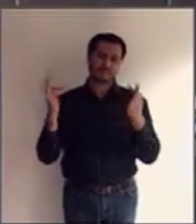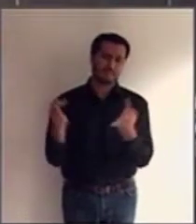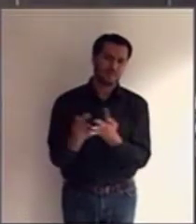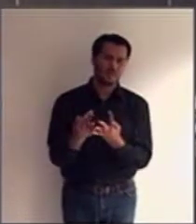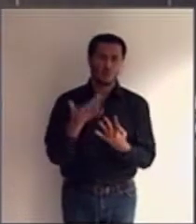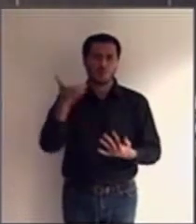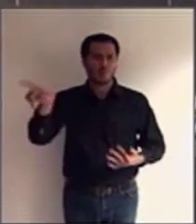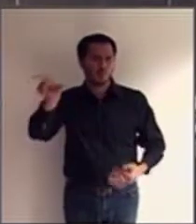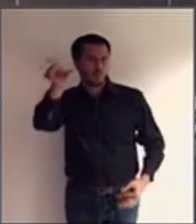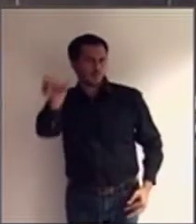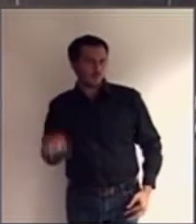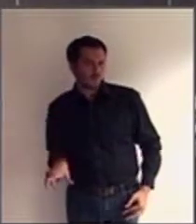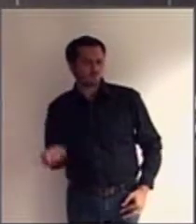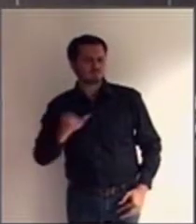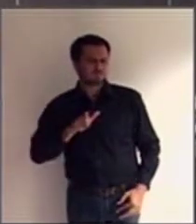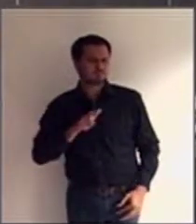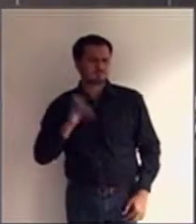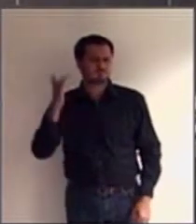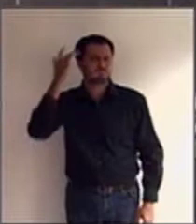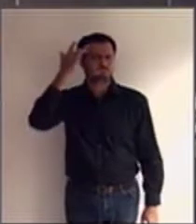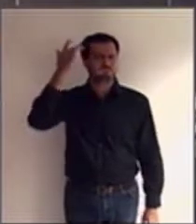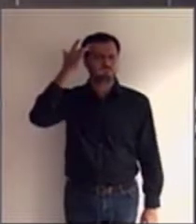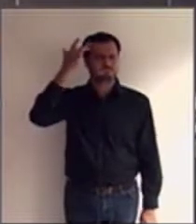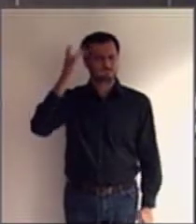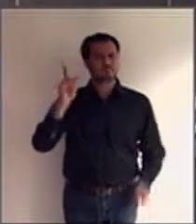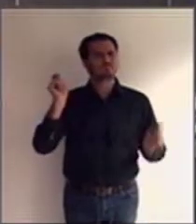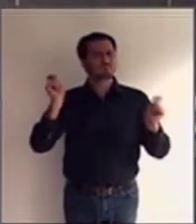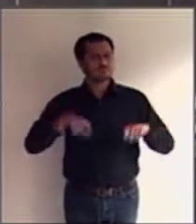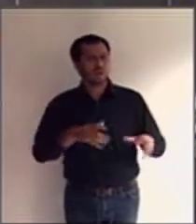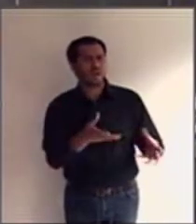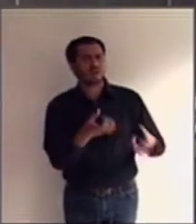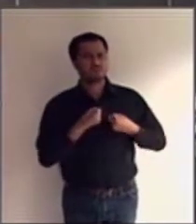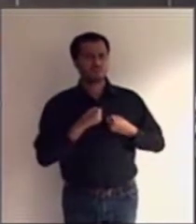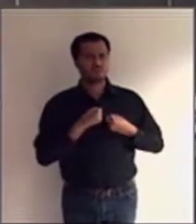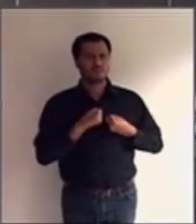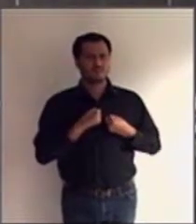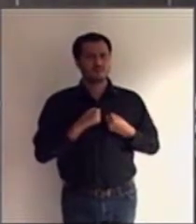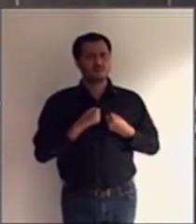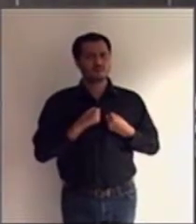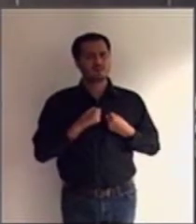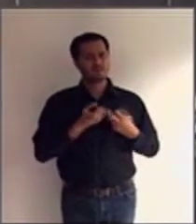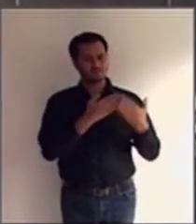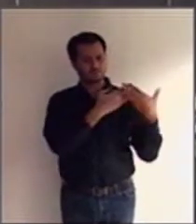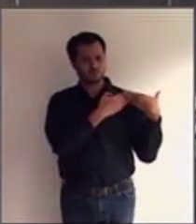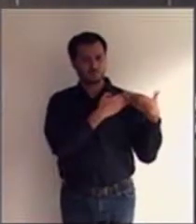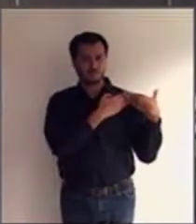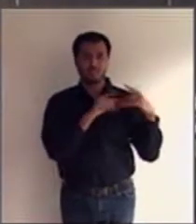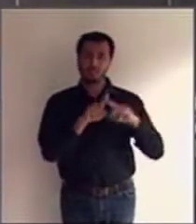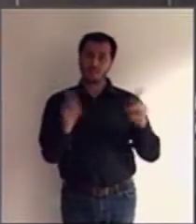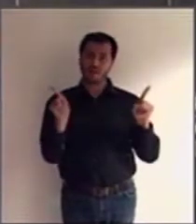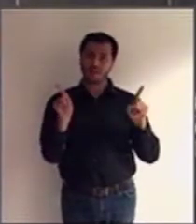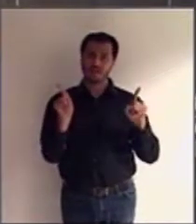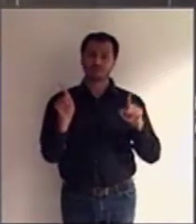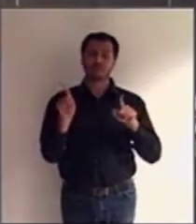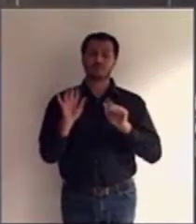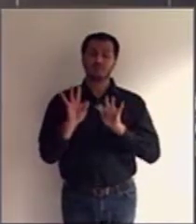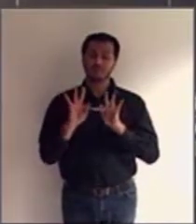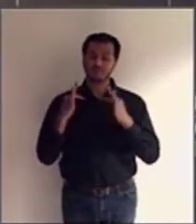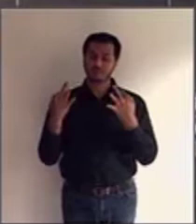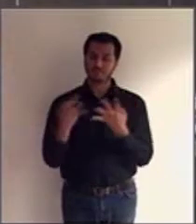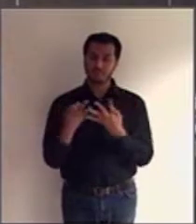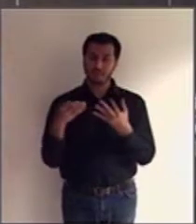assumir o ônus, sendo que os descendentes mais próximos têm preferência aos mais remotos.